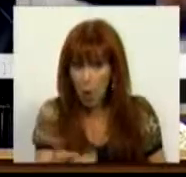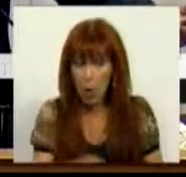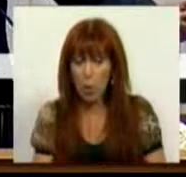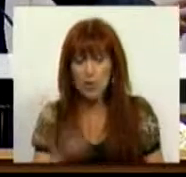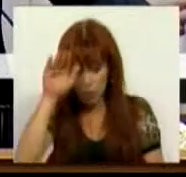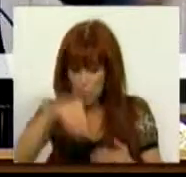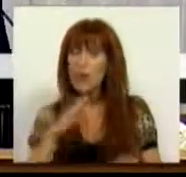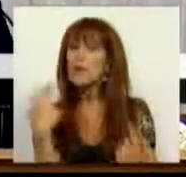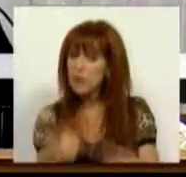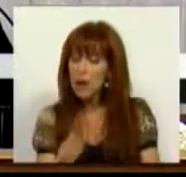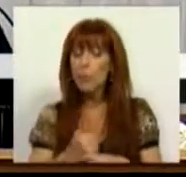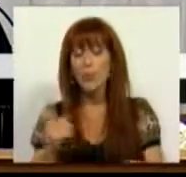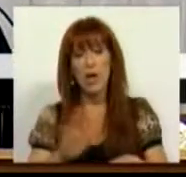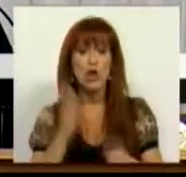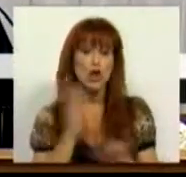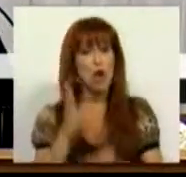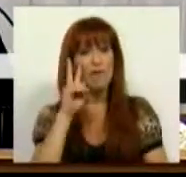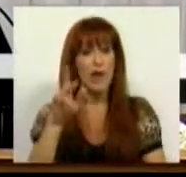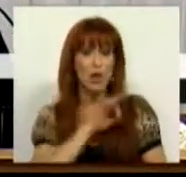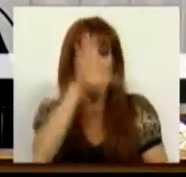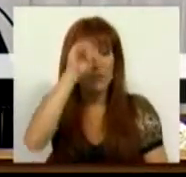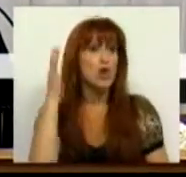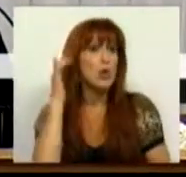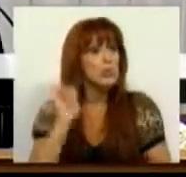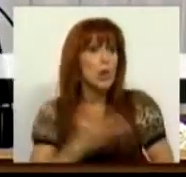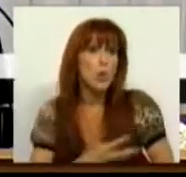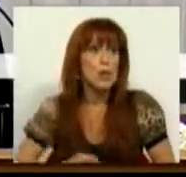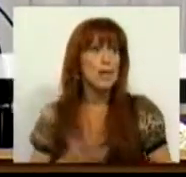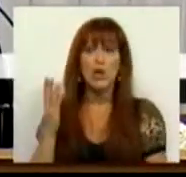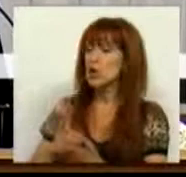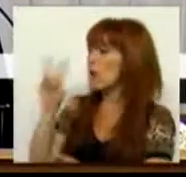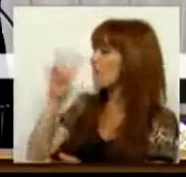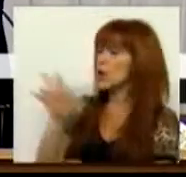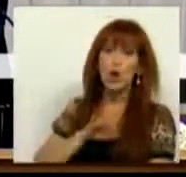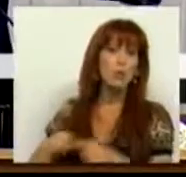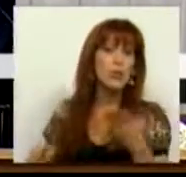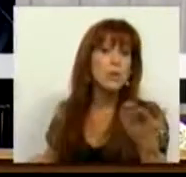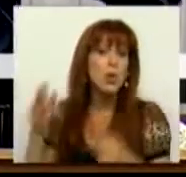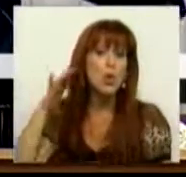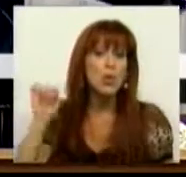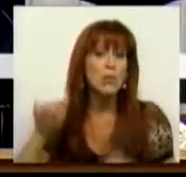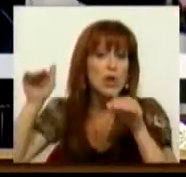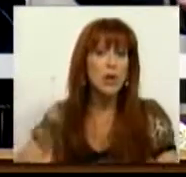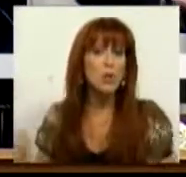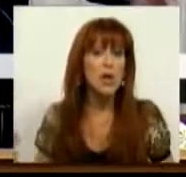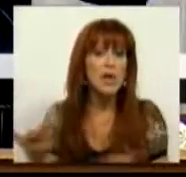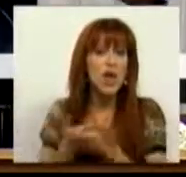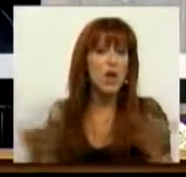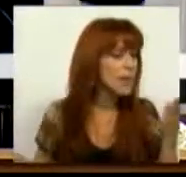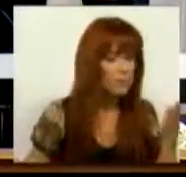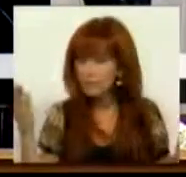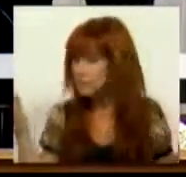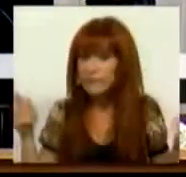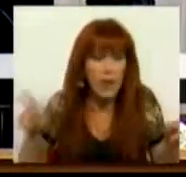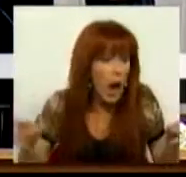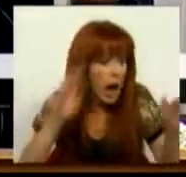tirem consequências. Porque basta ver, Sr. Ministro, os números do desemprego e basta ver, Sr. Deputado, os números da recessão económica. Portanto,